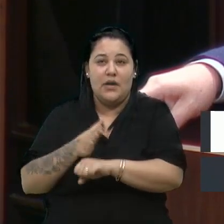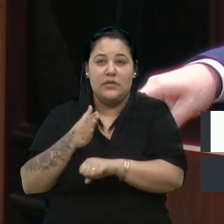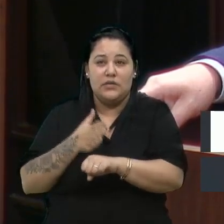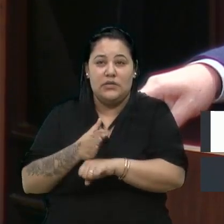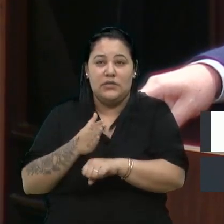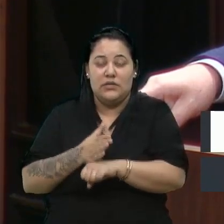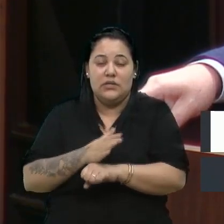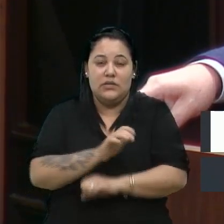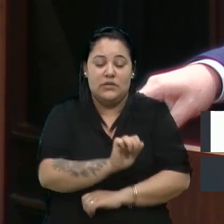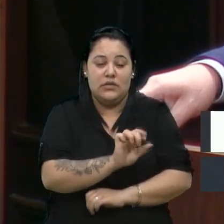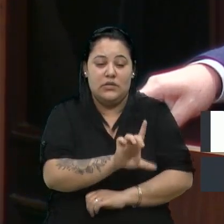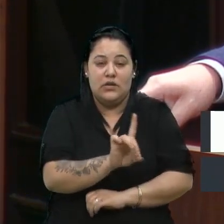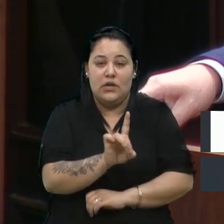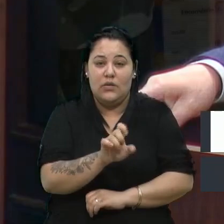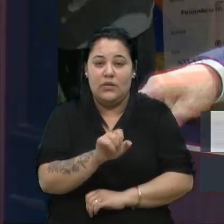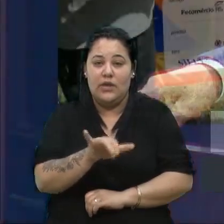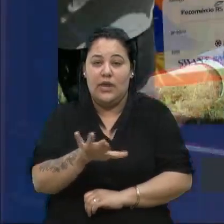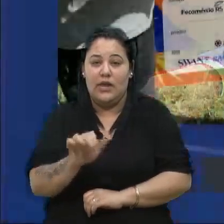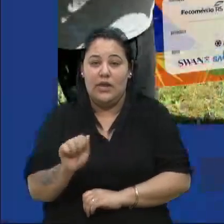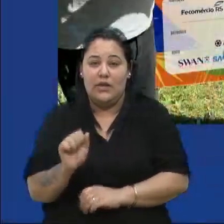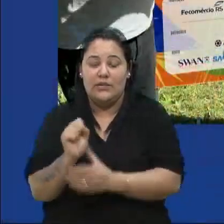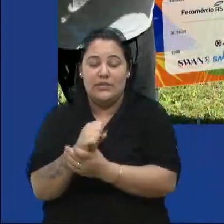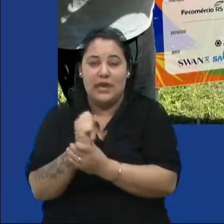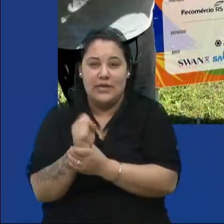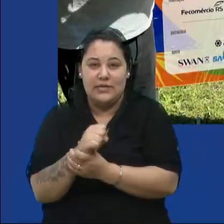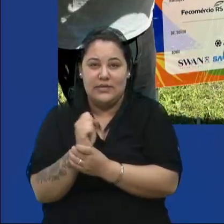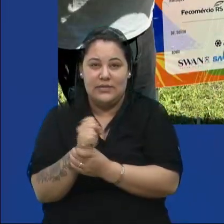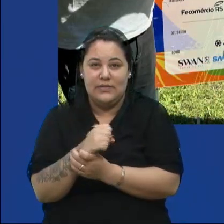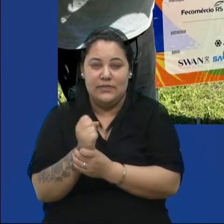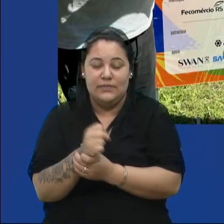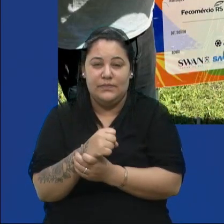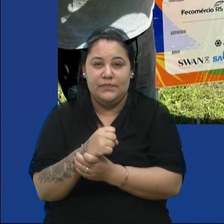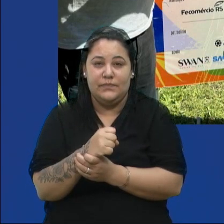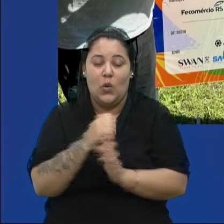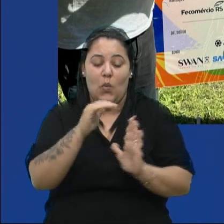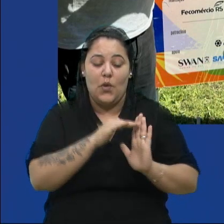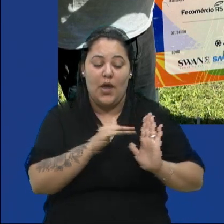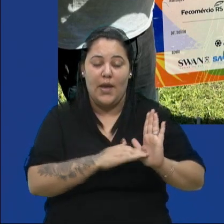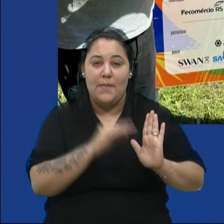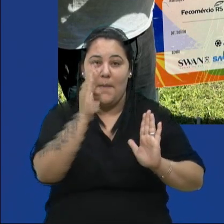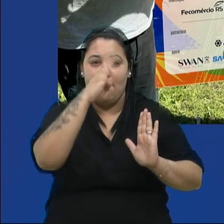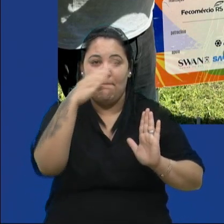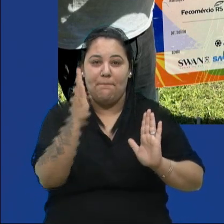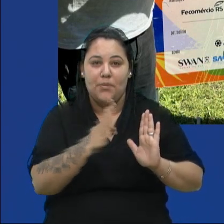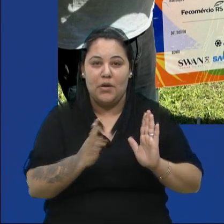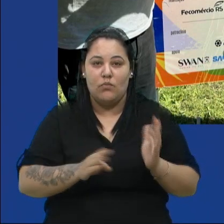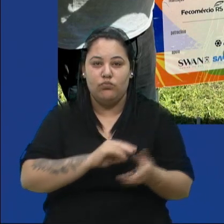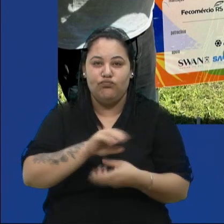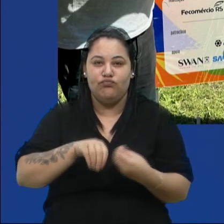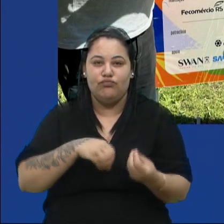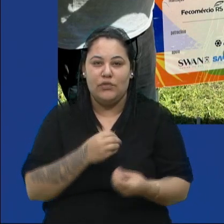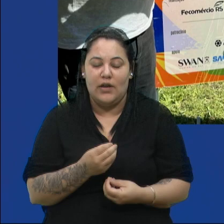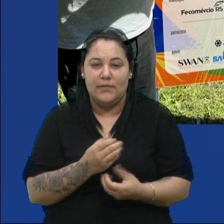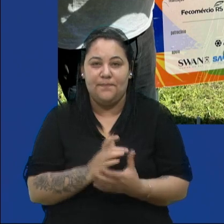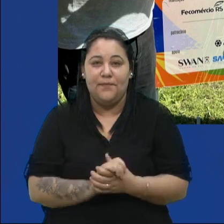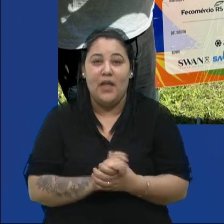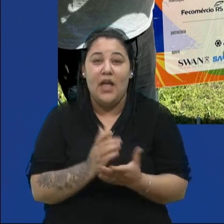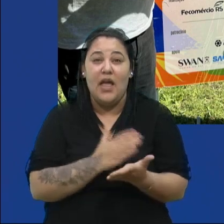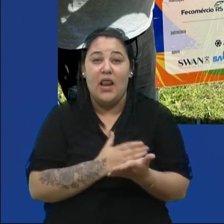Aldeia Sesc, com o programa ali Brasilidades, e ele iniciou lá